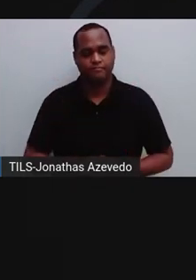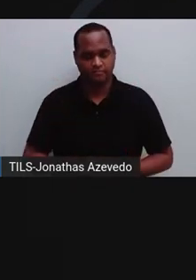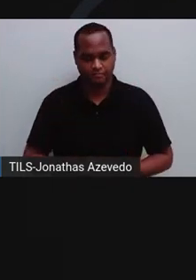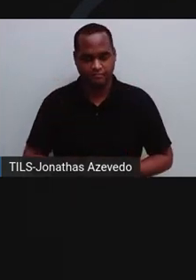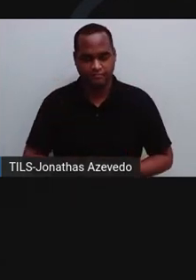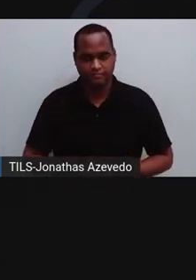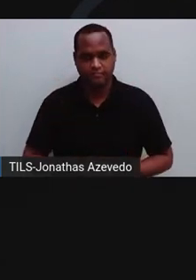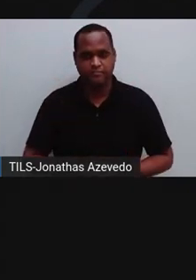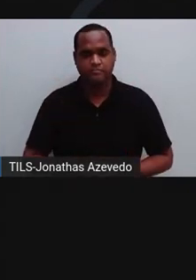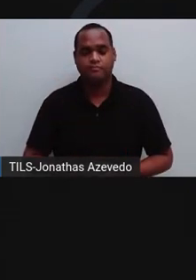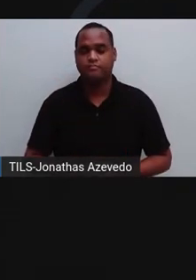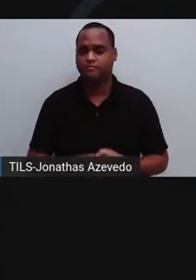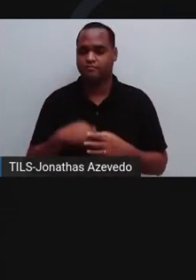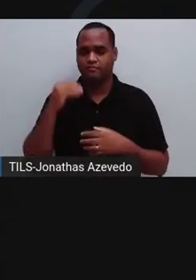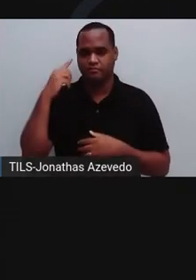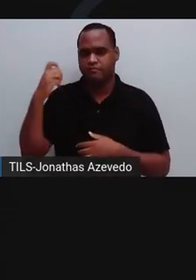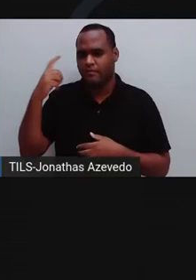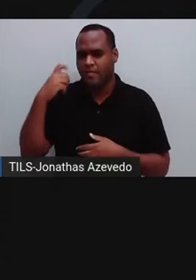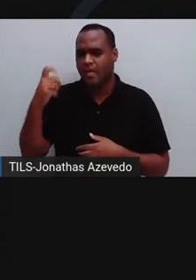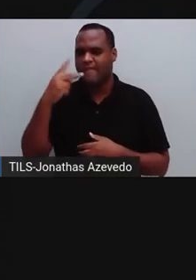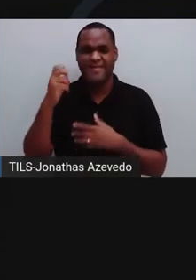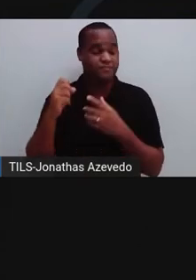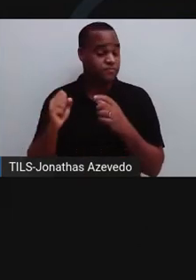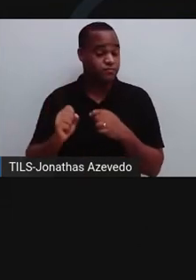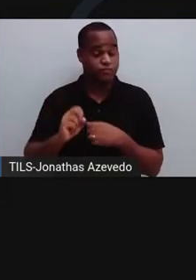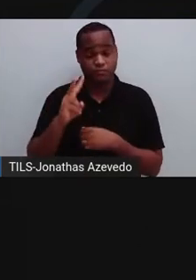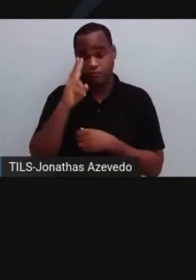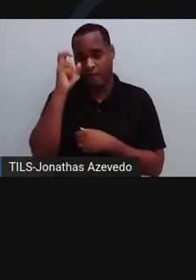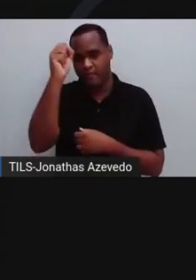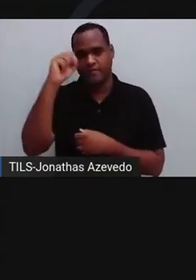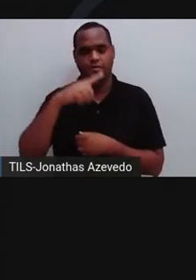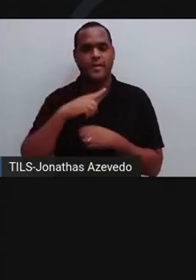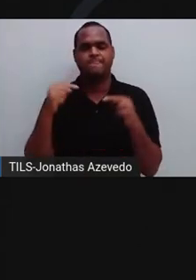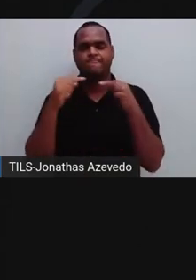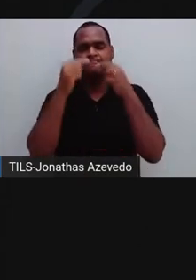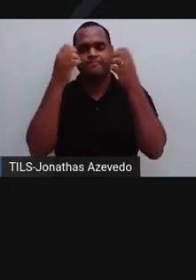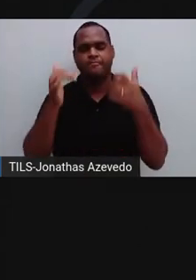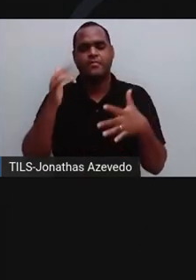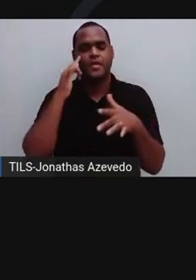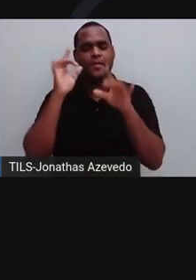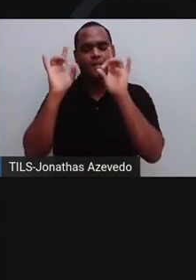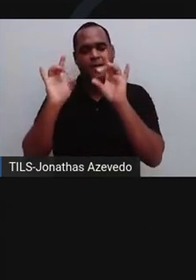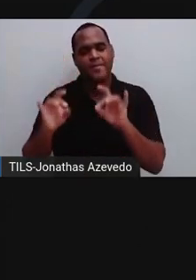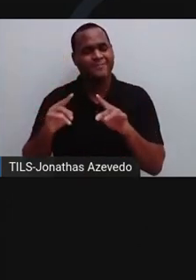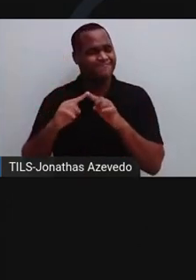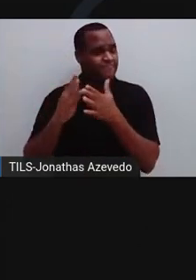Ruídos em frequências bem audíveis são classificados como especialmente incômodos.